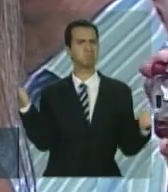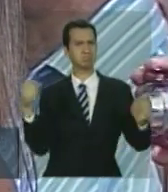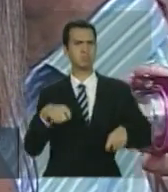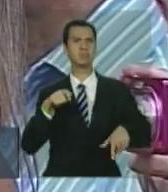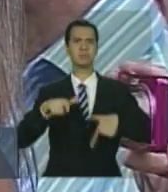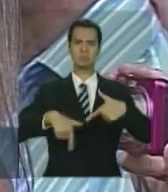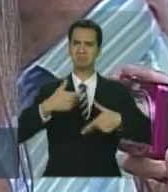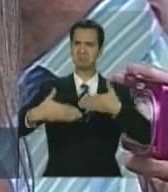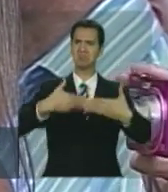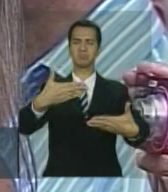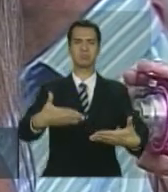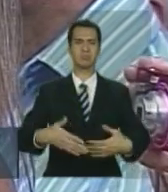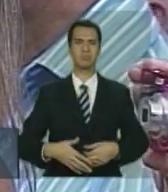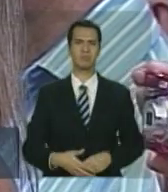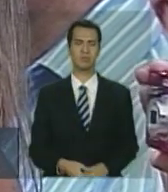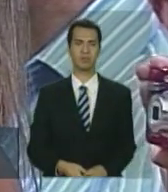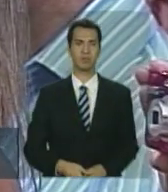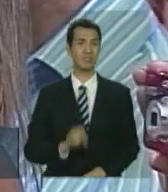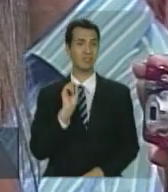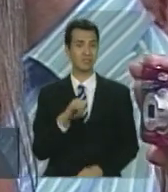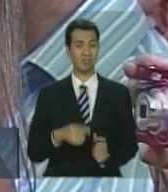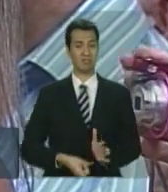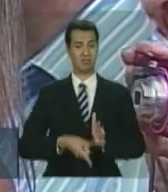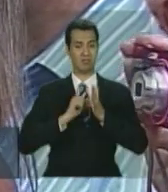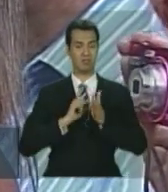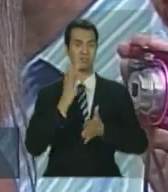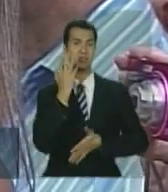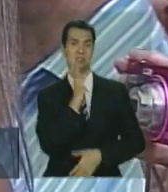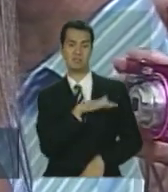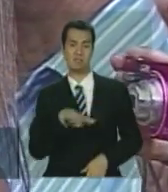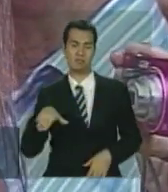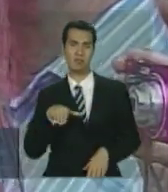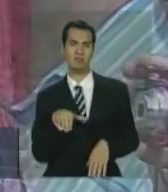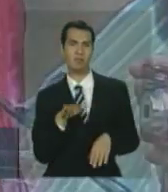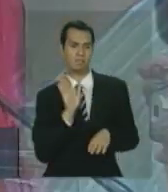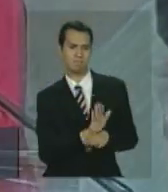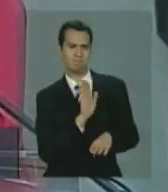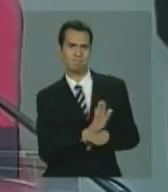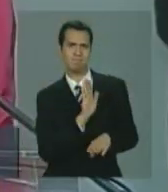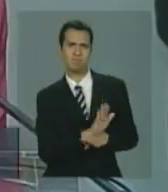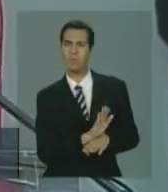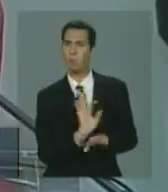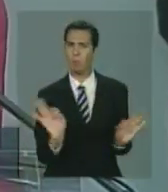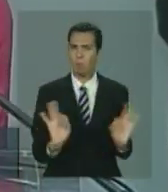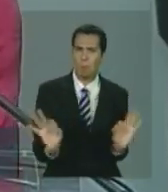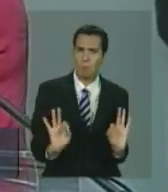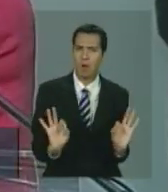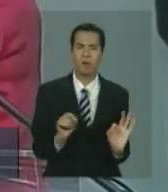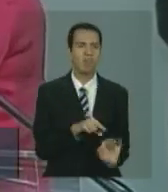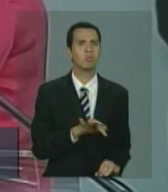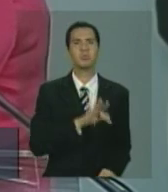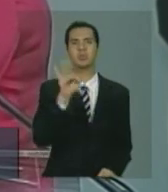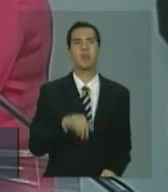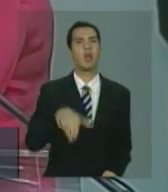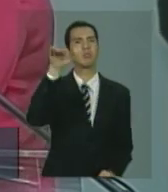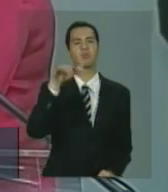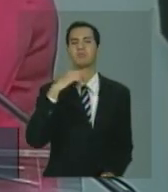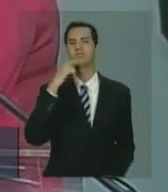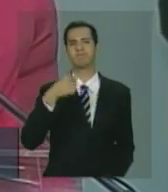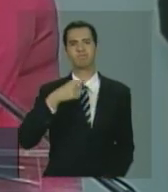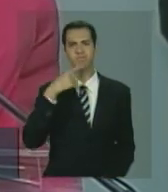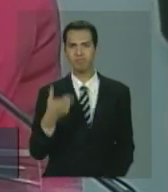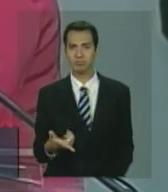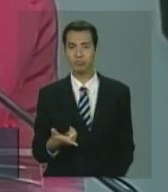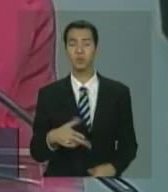isso, você não terá um adulto assim. Por isso, hoje, nós temos aqui